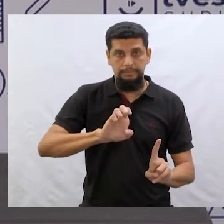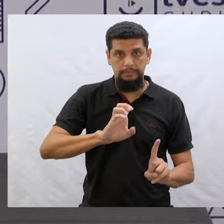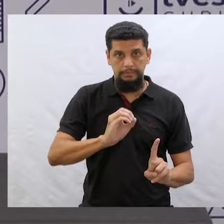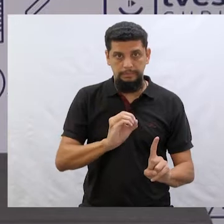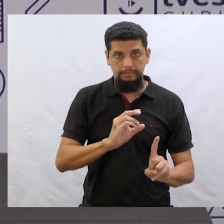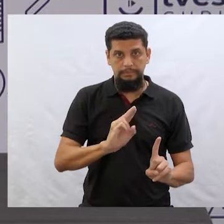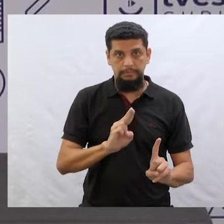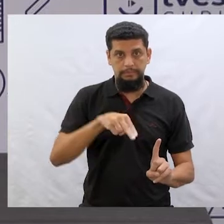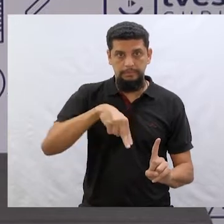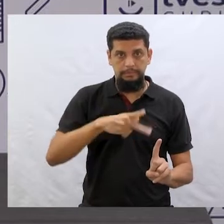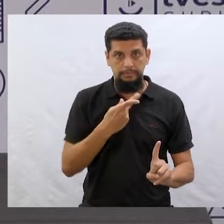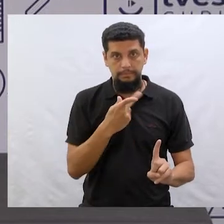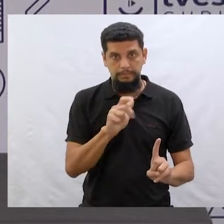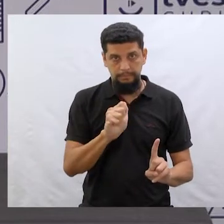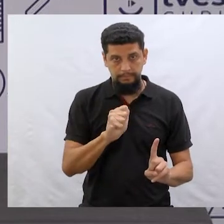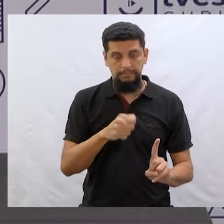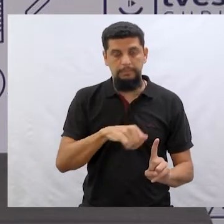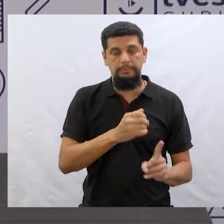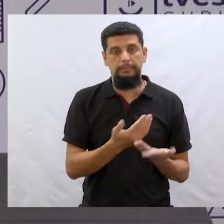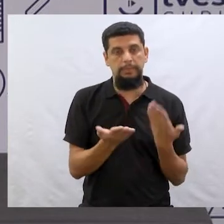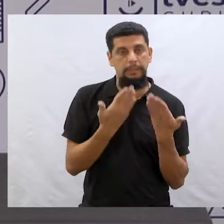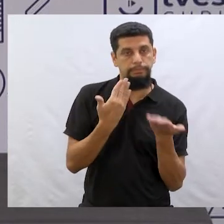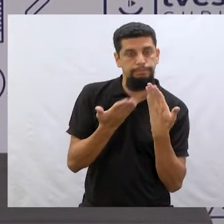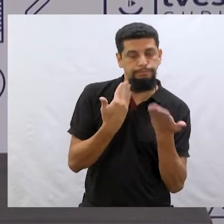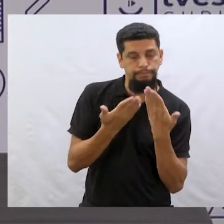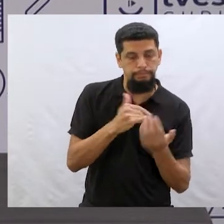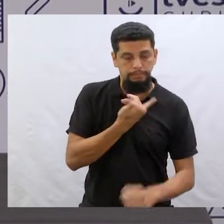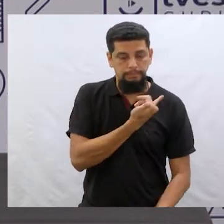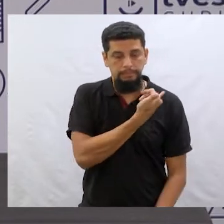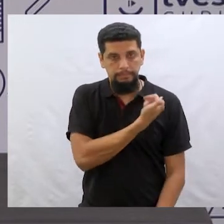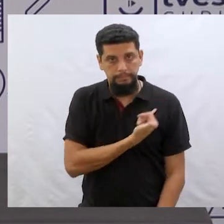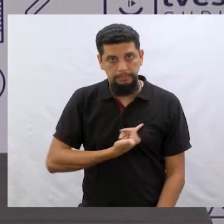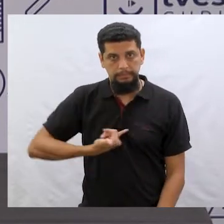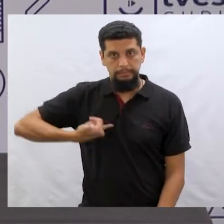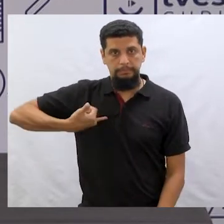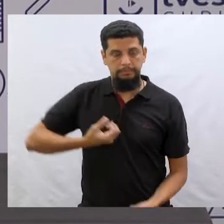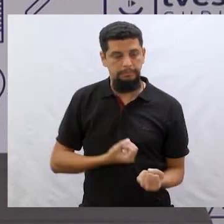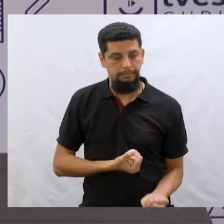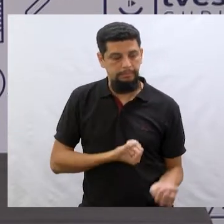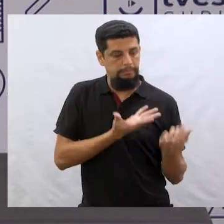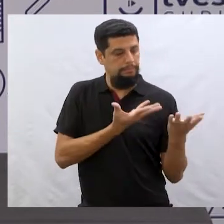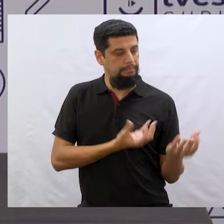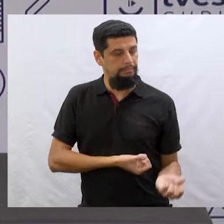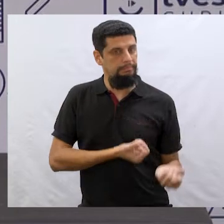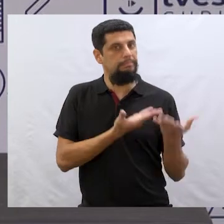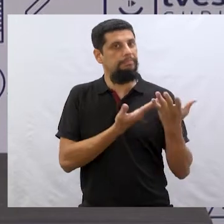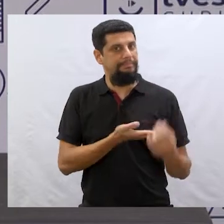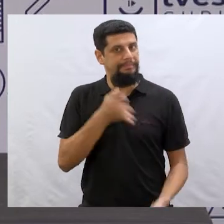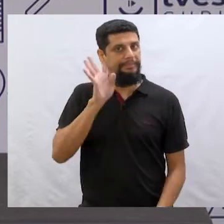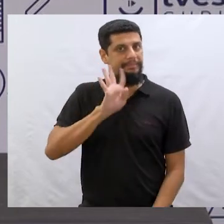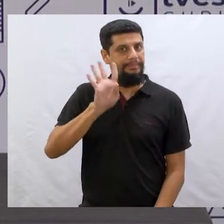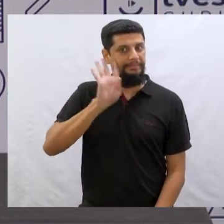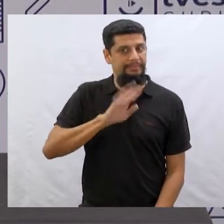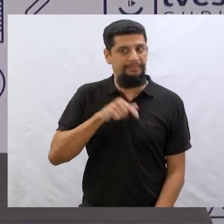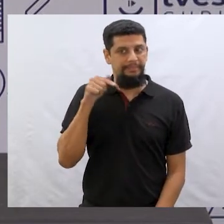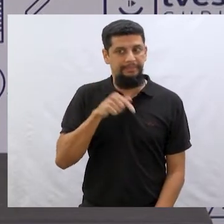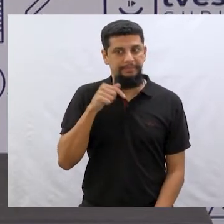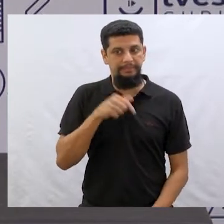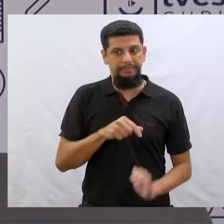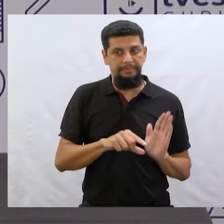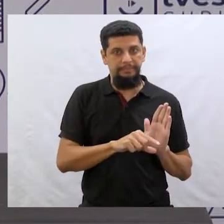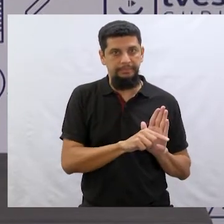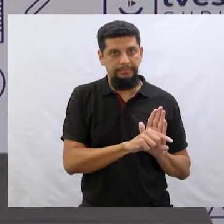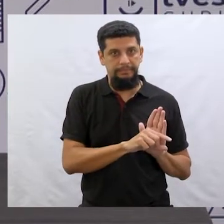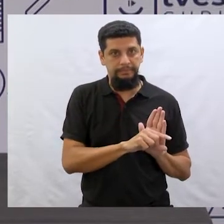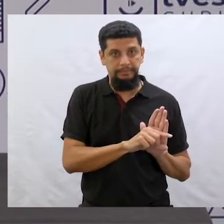Então, a gente trabalhou com uma prosa poética desse autor. Bem legal também, né? Bom, então, essa é a